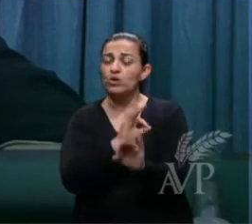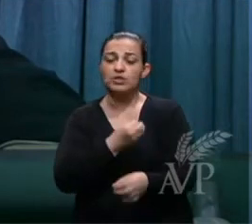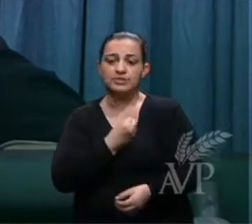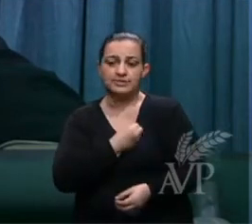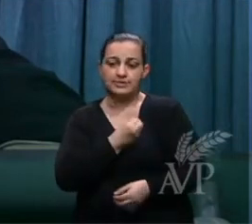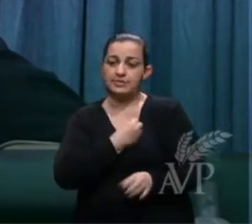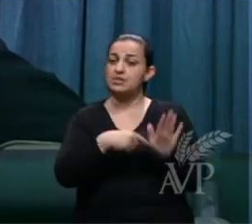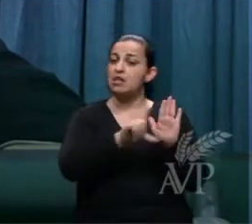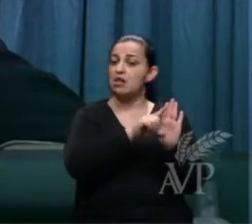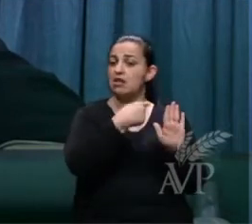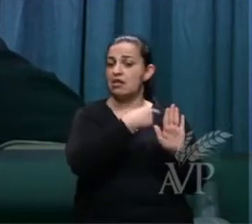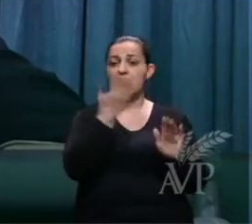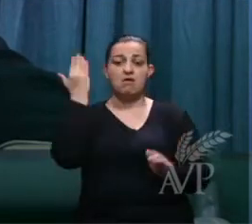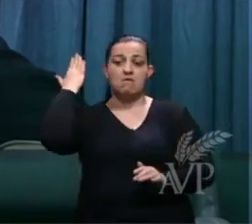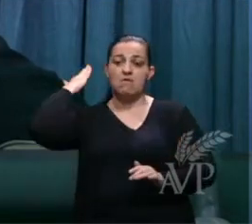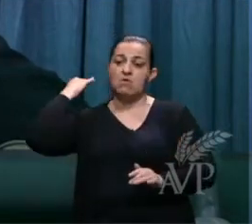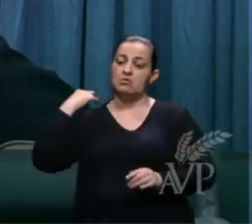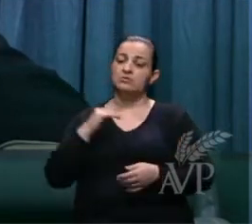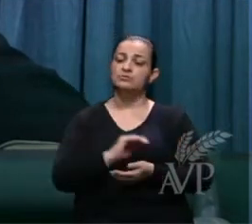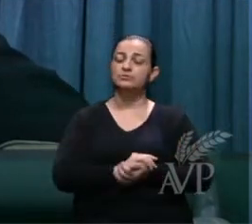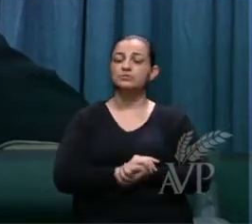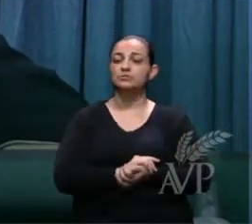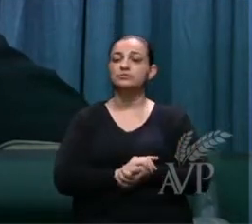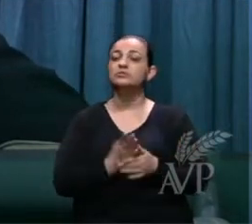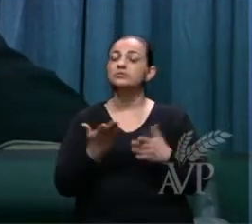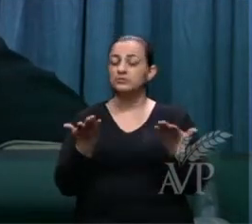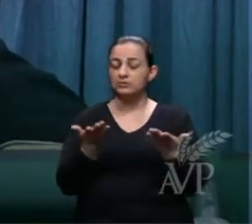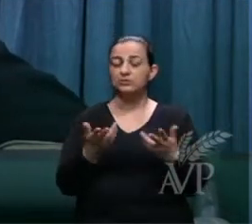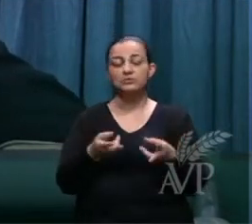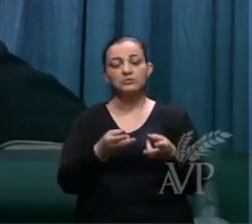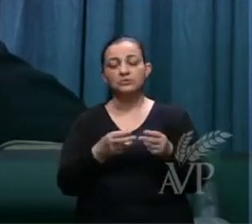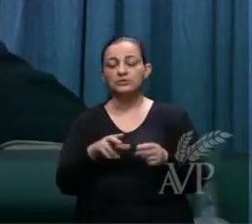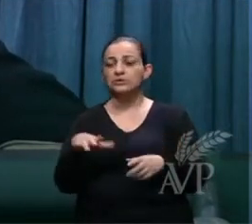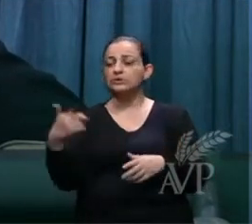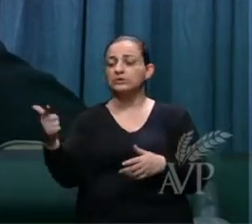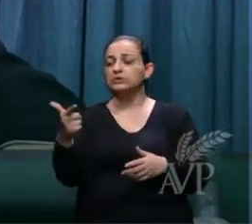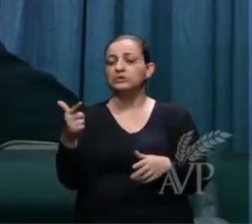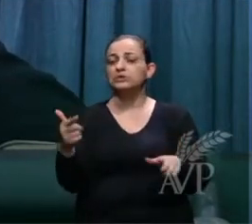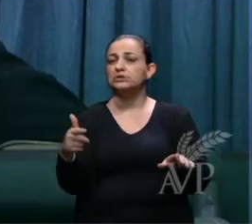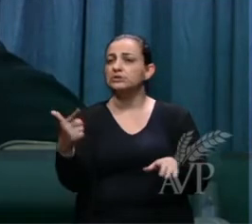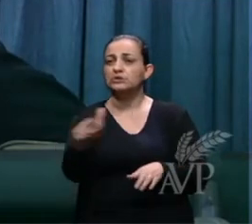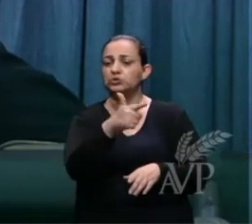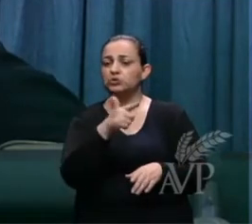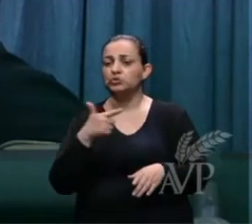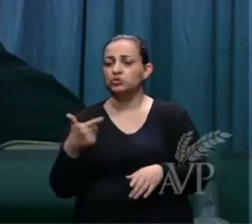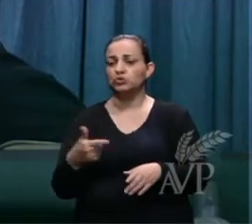sob a lei, e até, e vamos dizer, nem sob a graça.